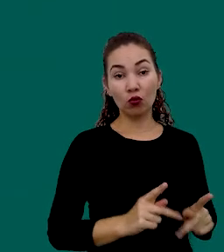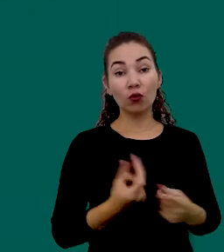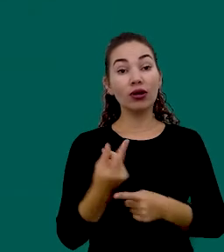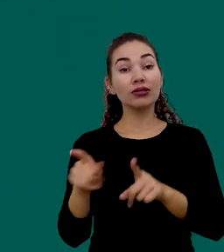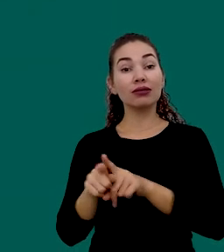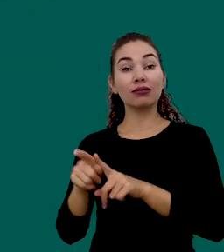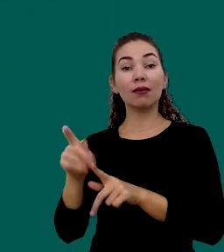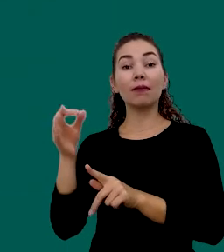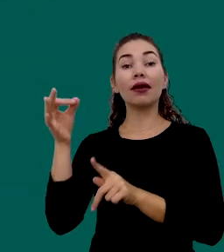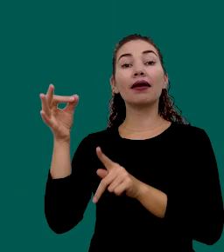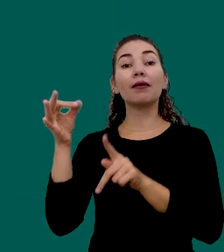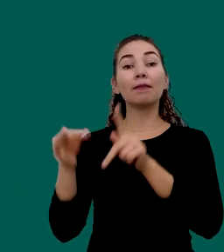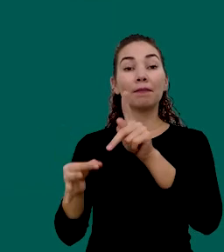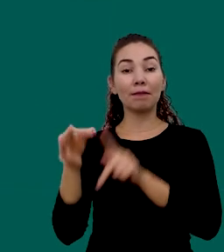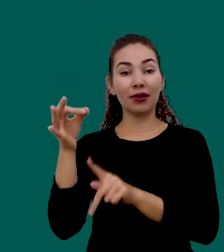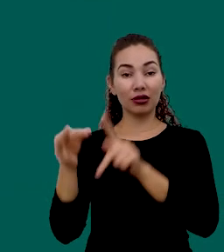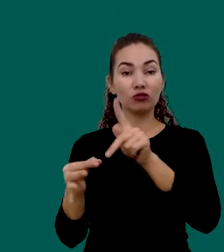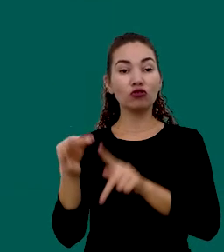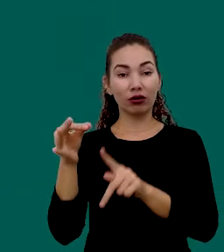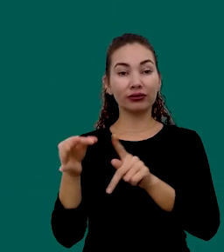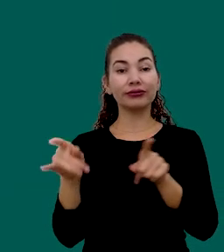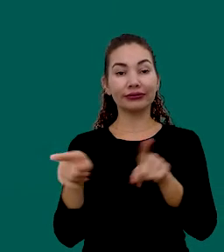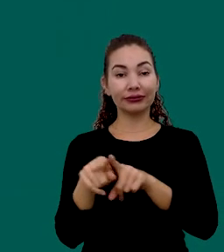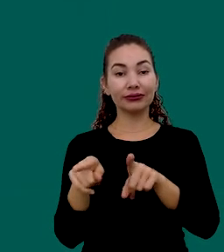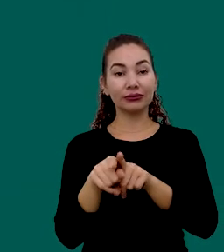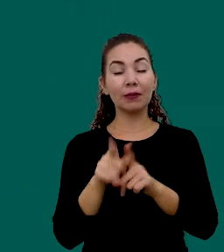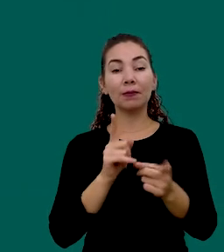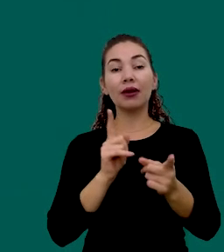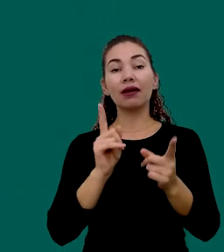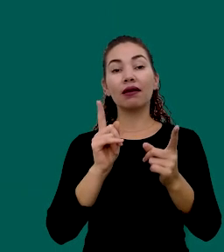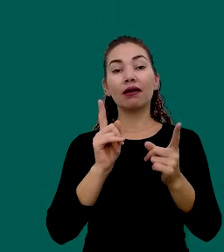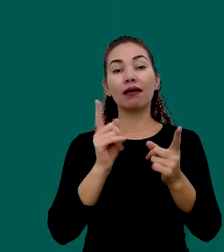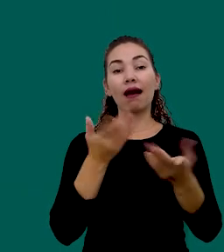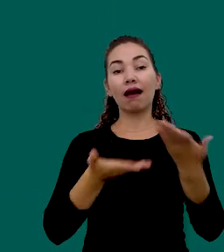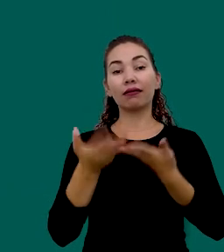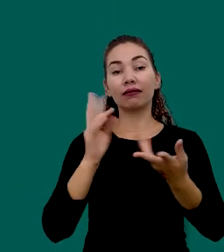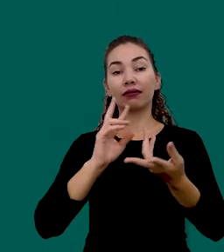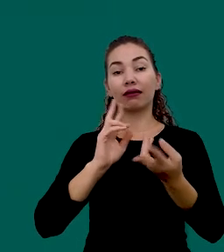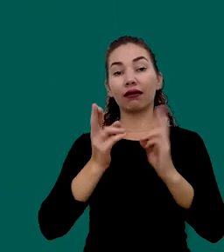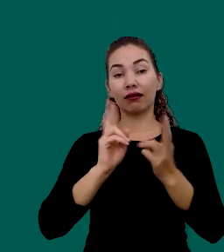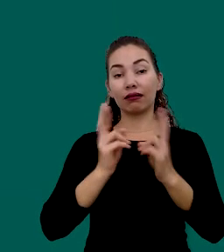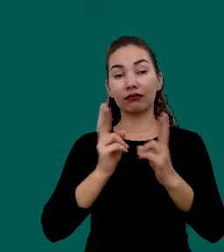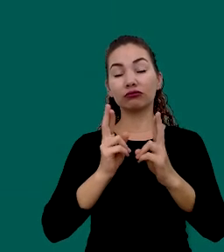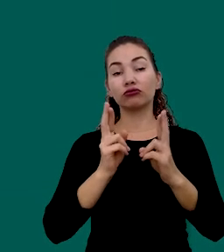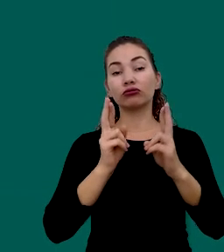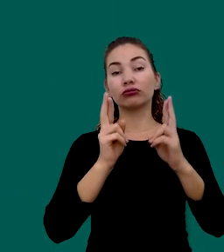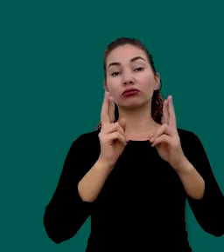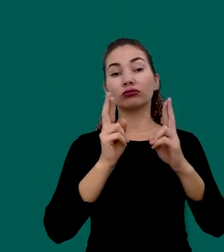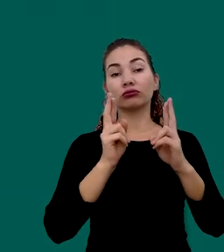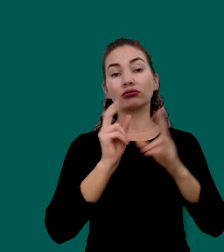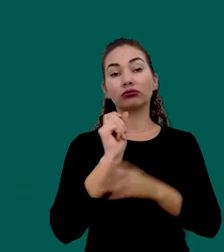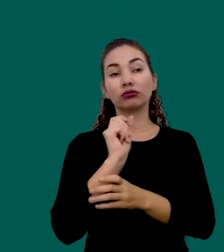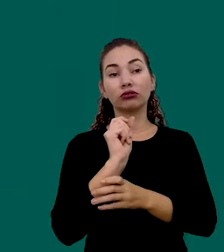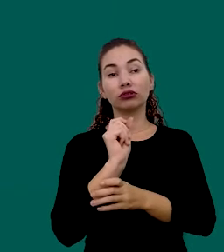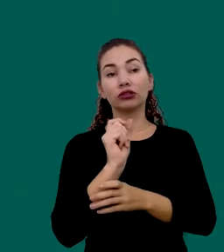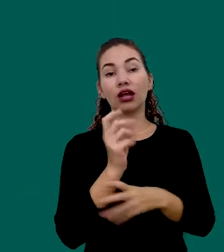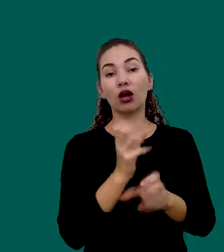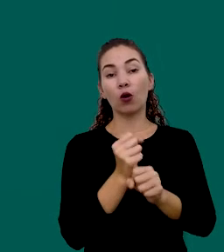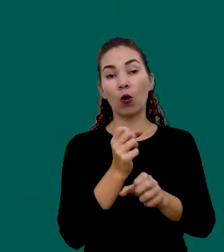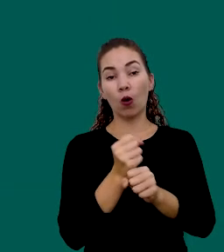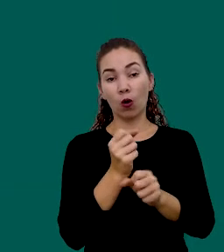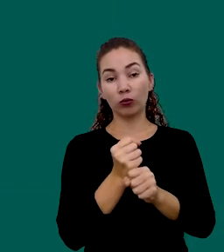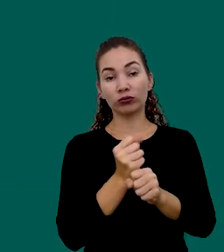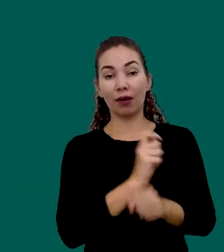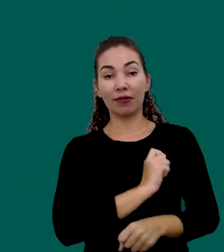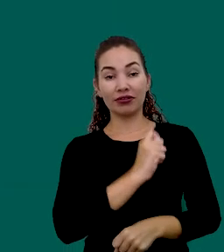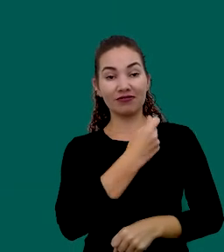Procurando Atender Em questões Relacionadas Aspectos Contábeis Financeiros E fiscais